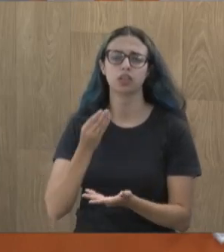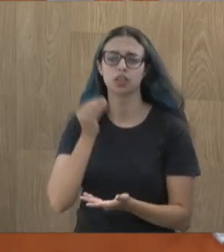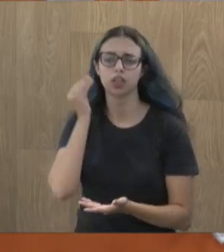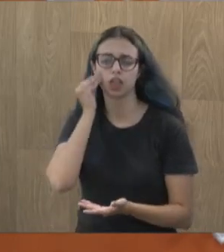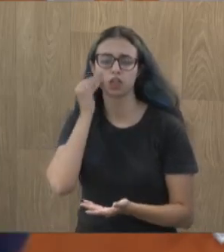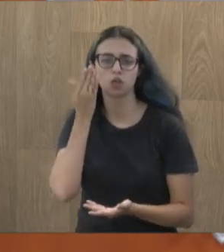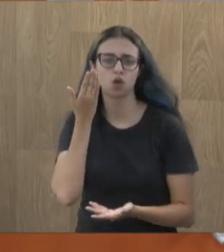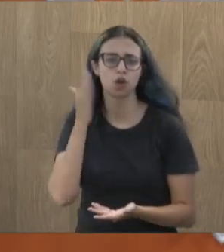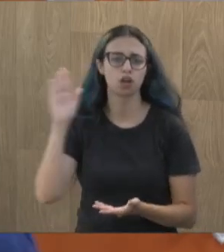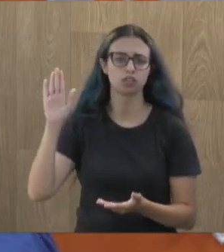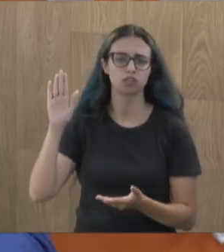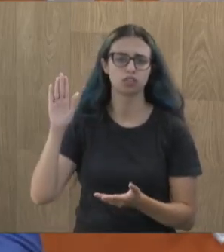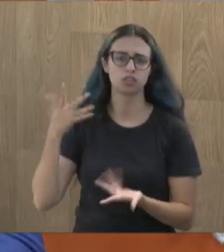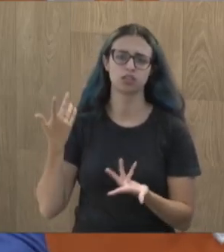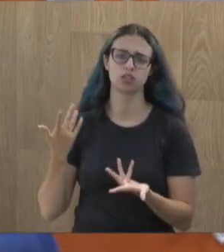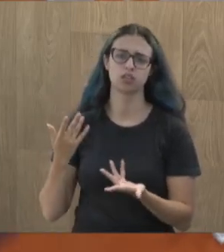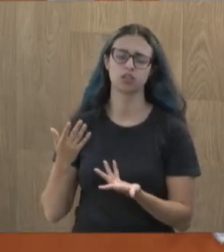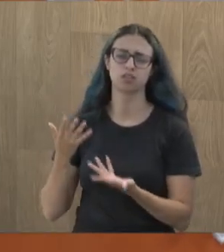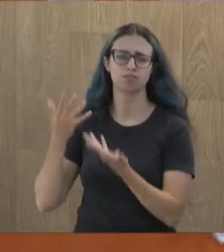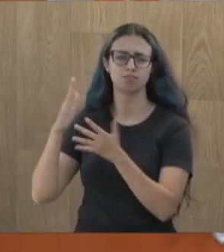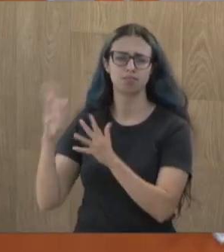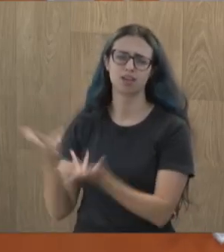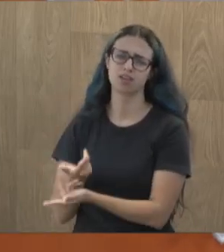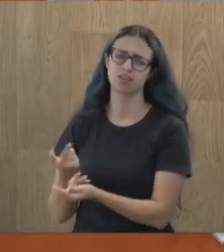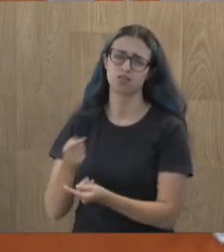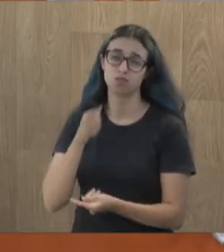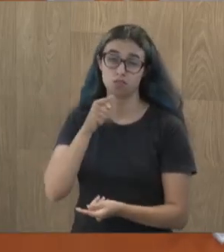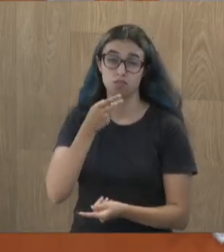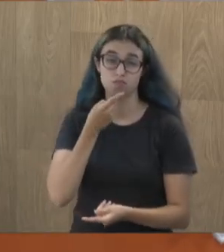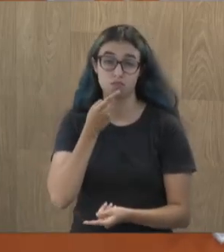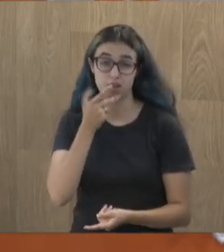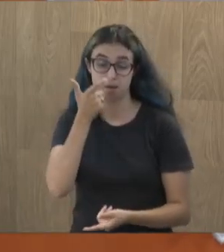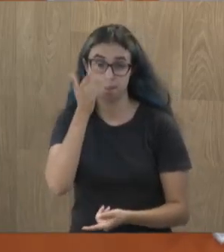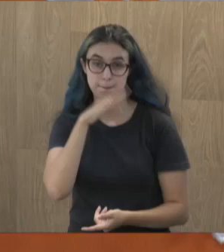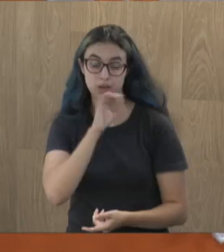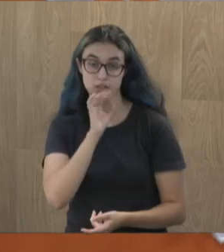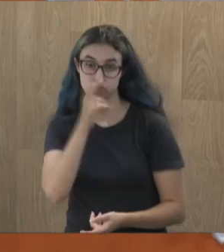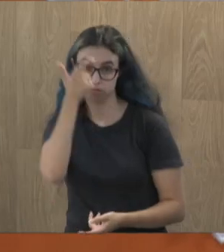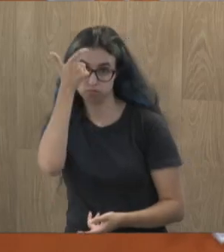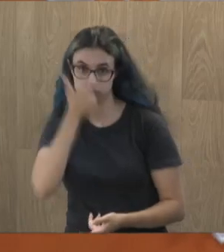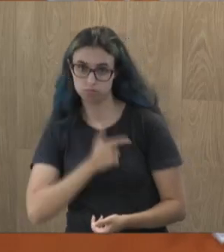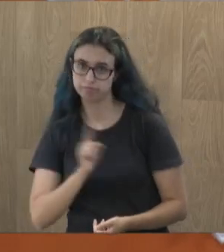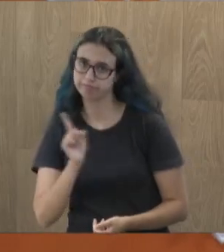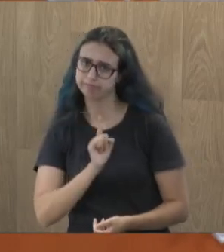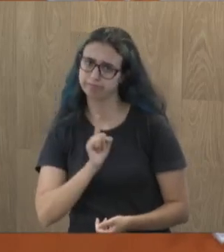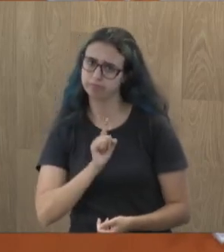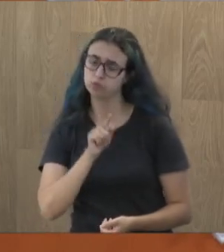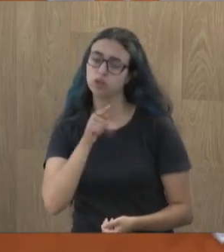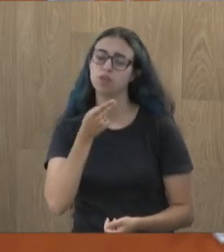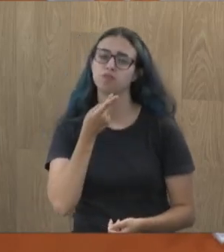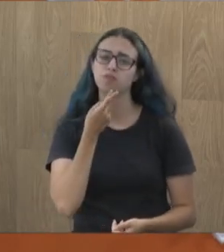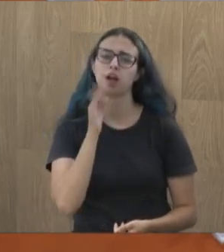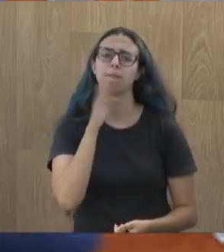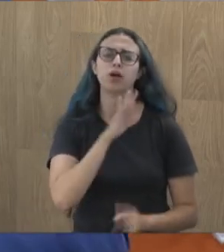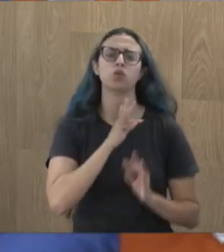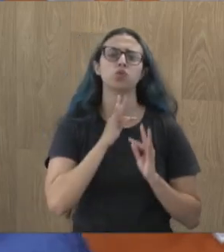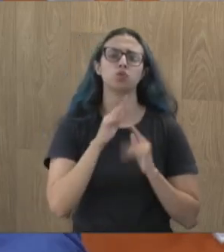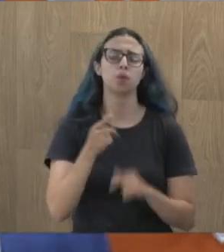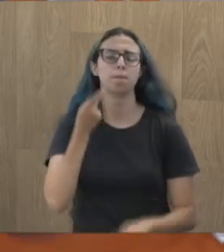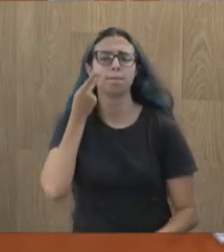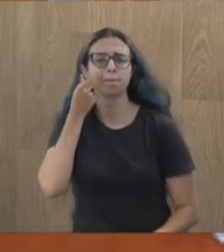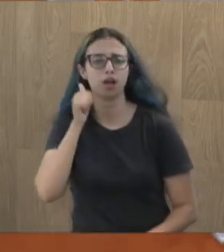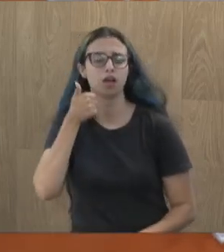partido, que são honrados. E você não está denigrindo, não é eu não, você está denigrindo, é pais e mães de família que se candidataram lá.